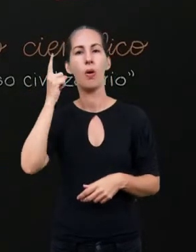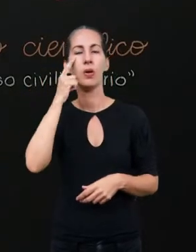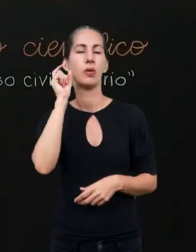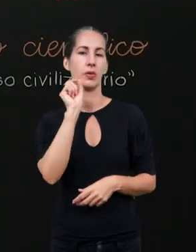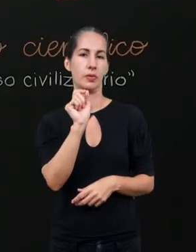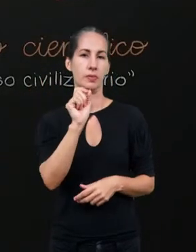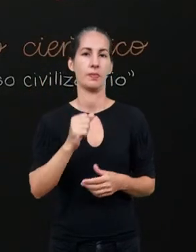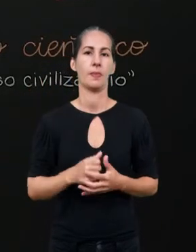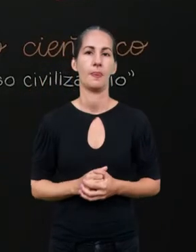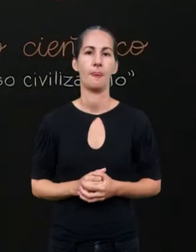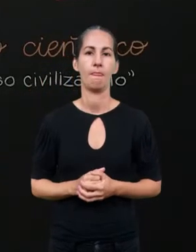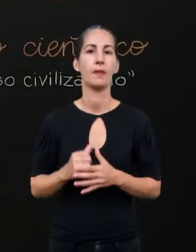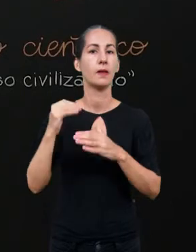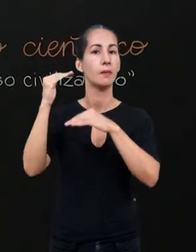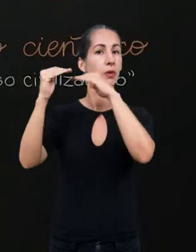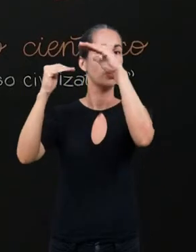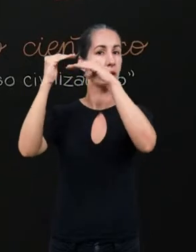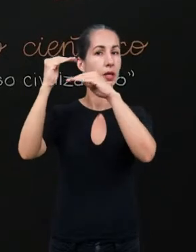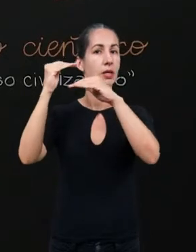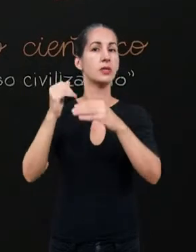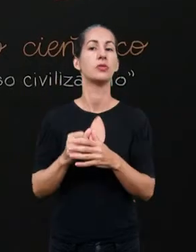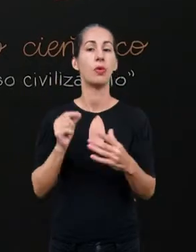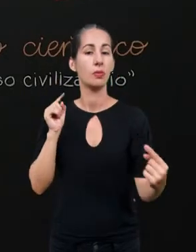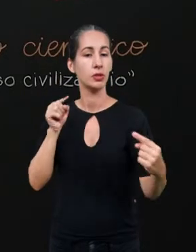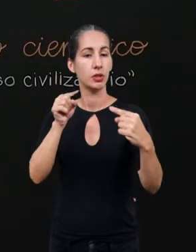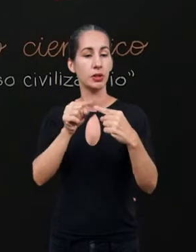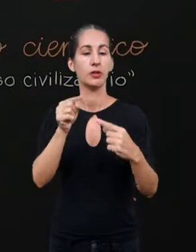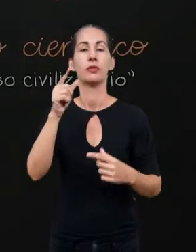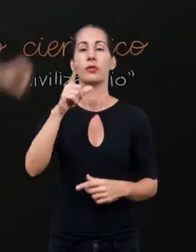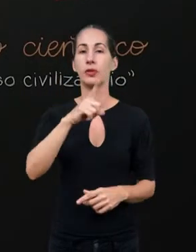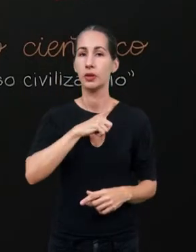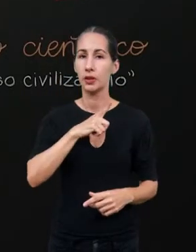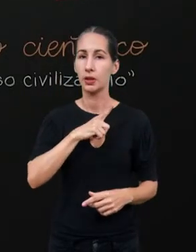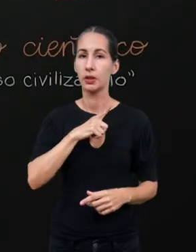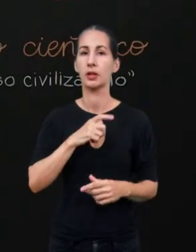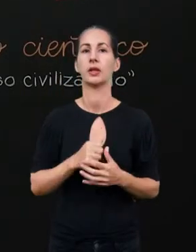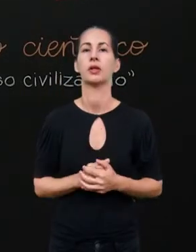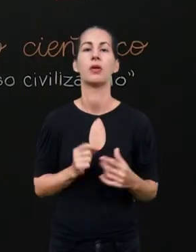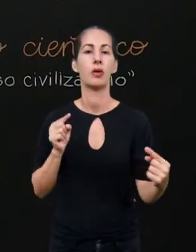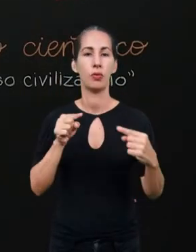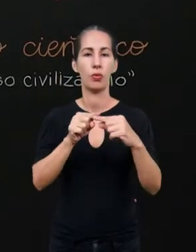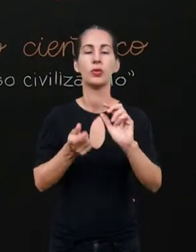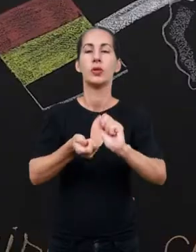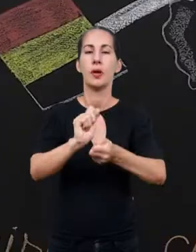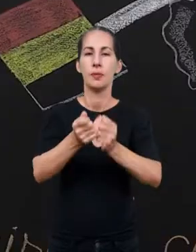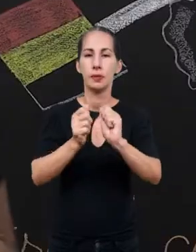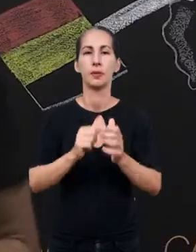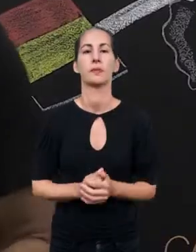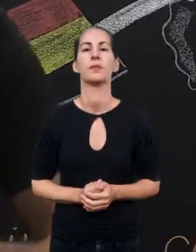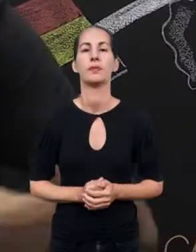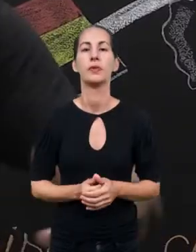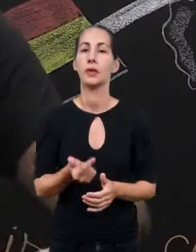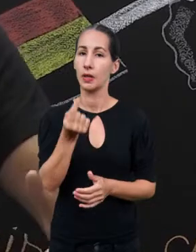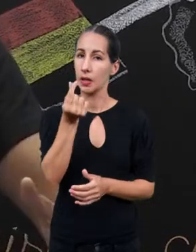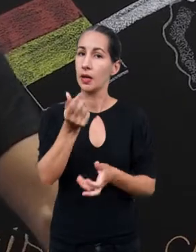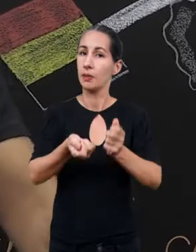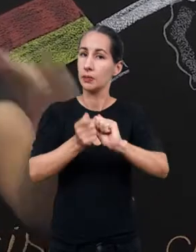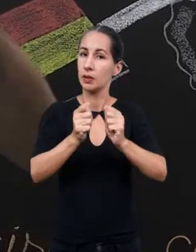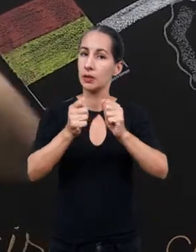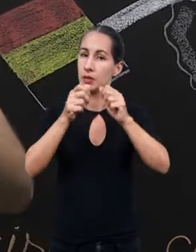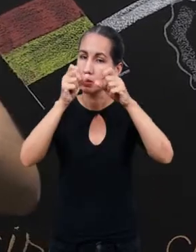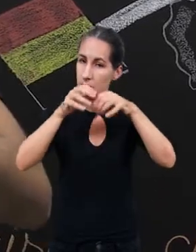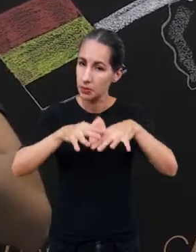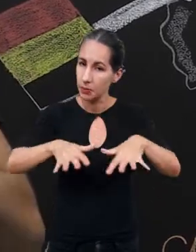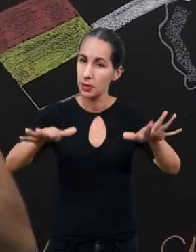interessante, o progresso tem uma finalidade, o acúmulo de capital. O capitalismo se espante,